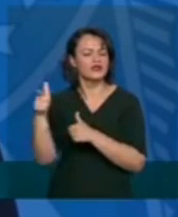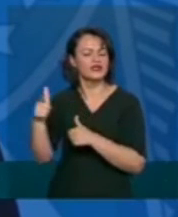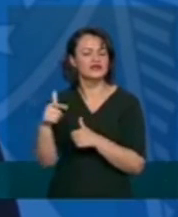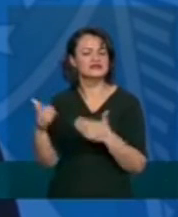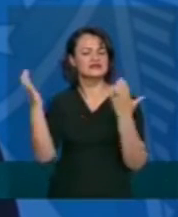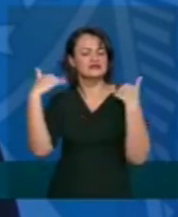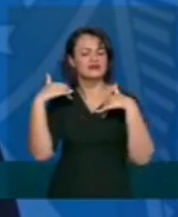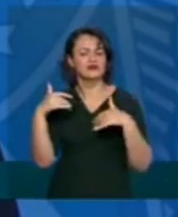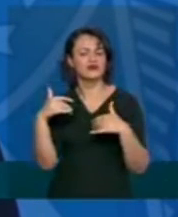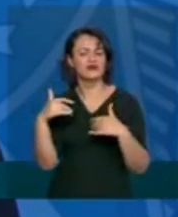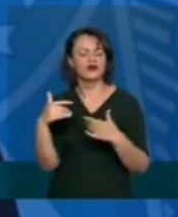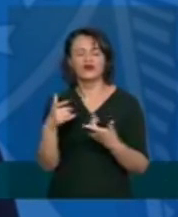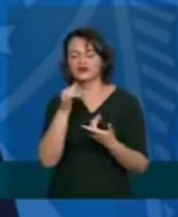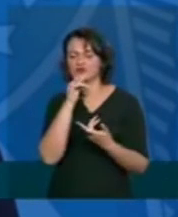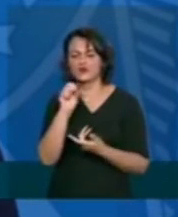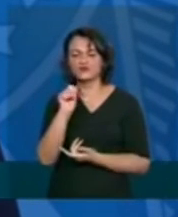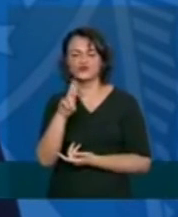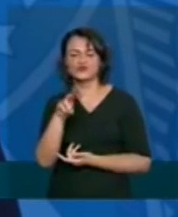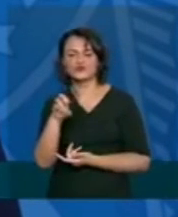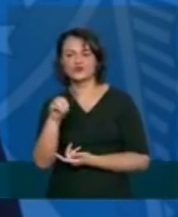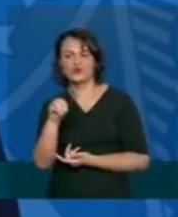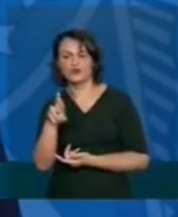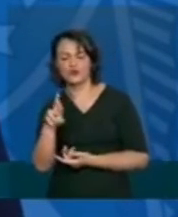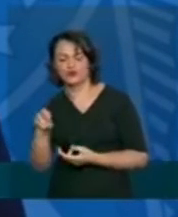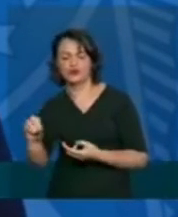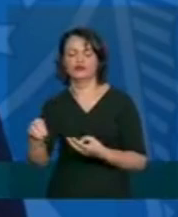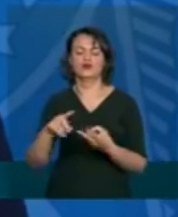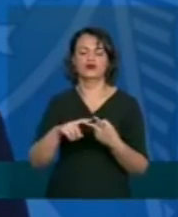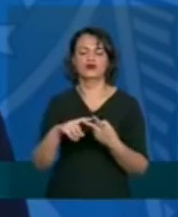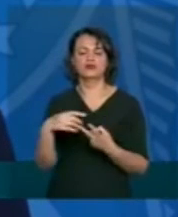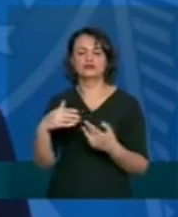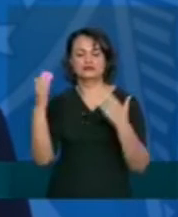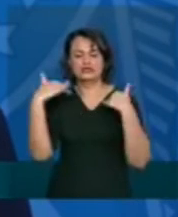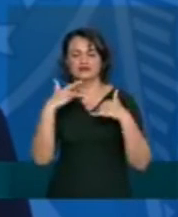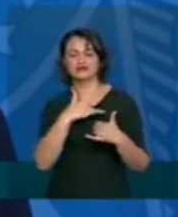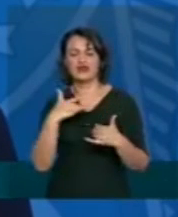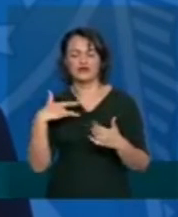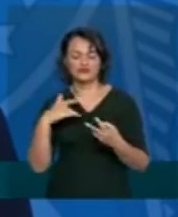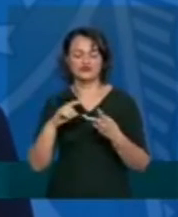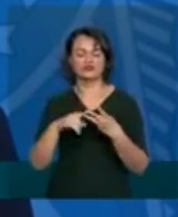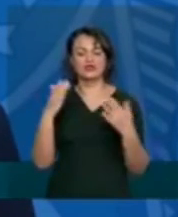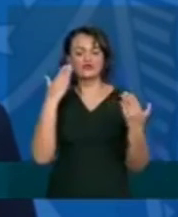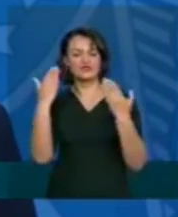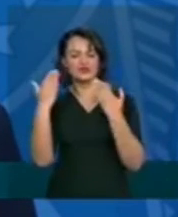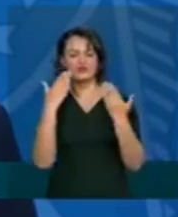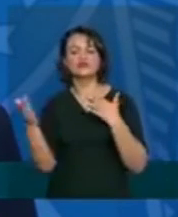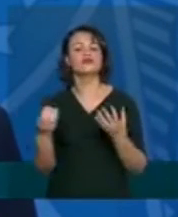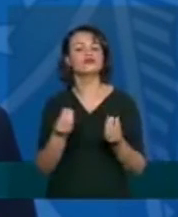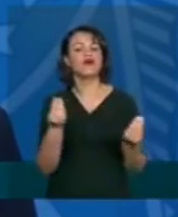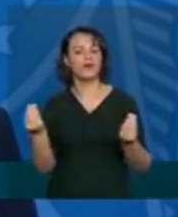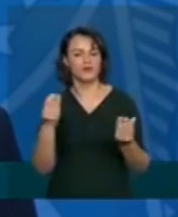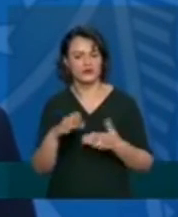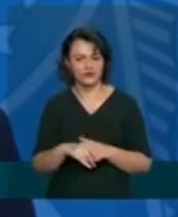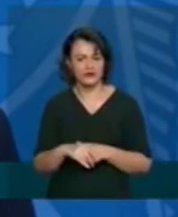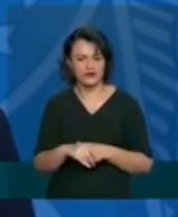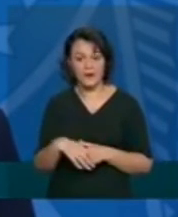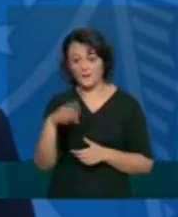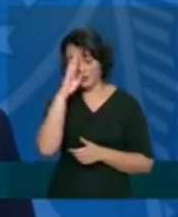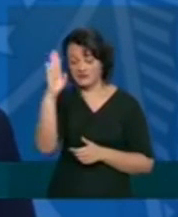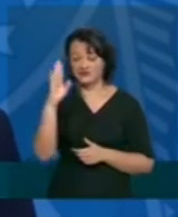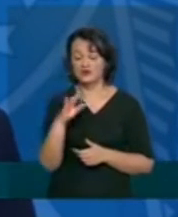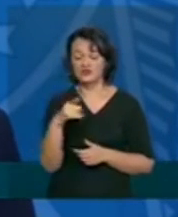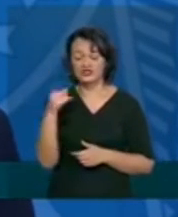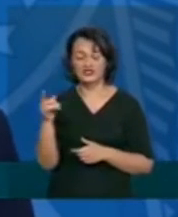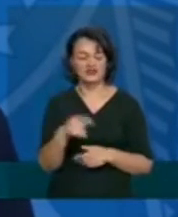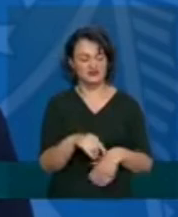evolução de sorologia do estado de saúde mental e do estado de saúde física dos profissionais especificamente para aqueles que